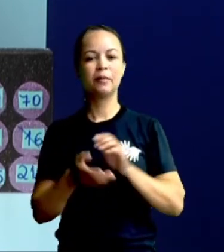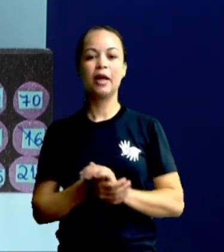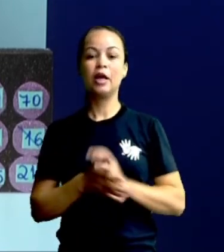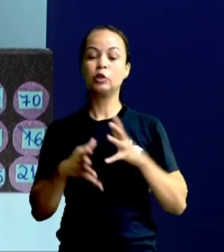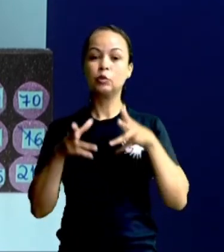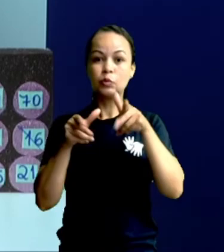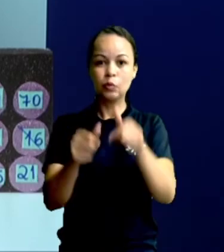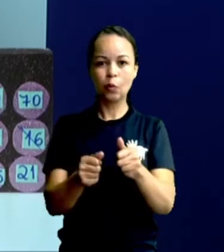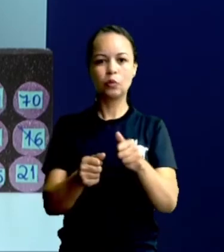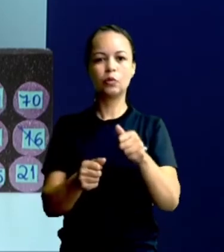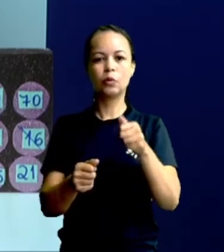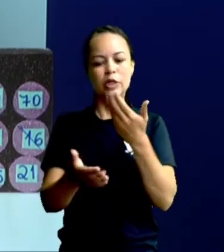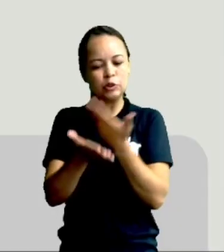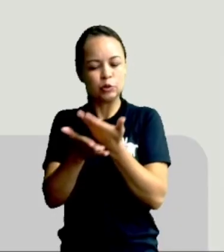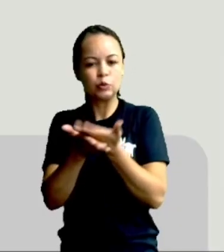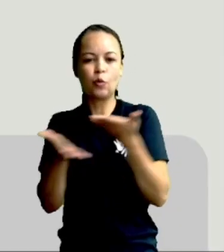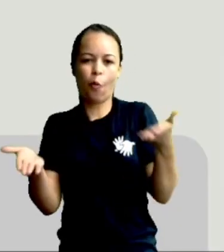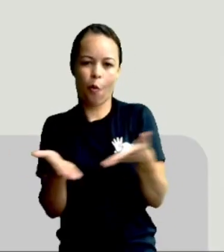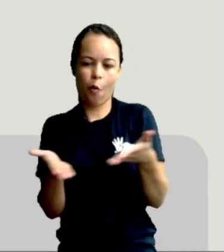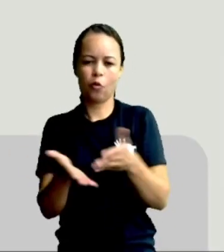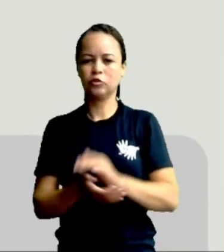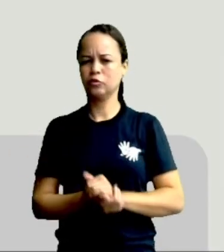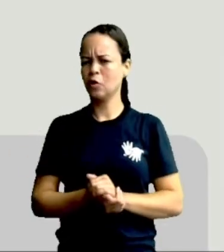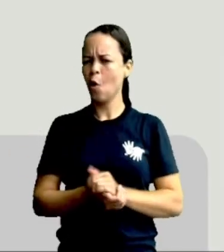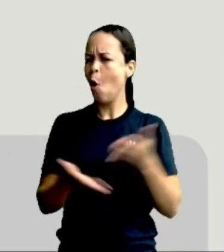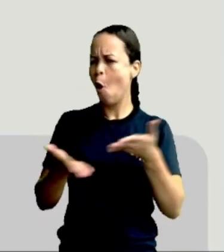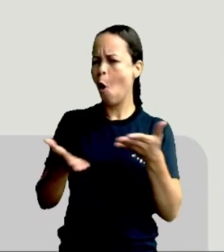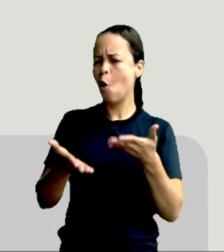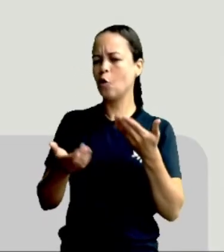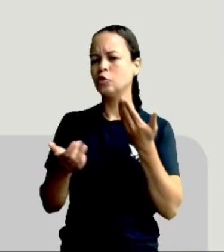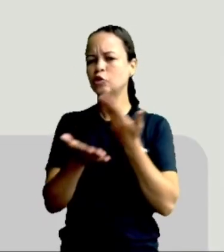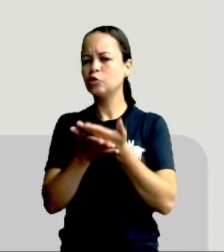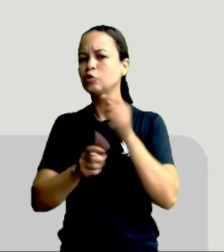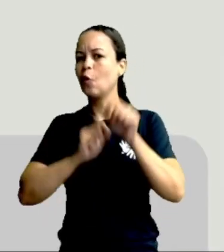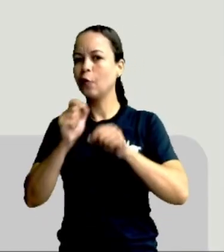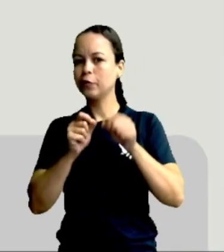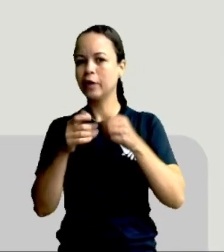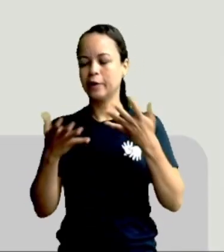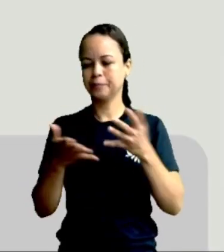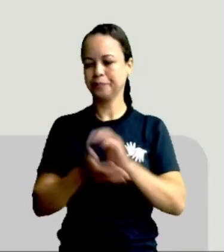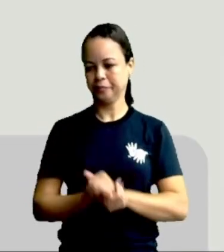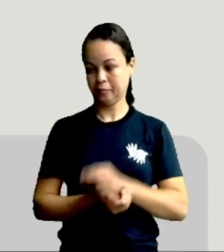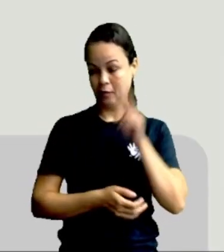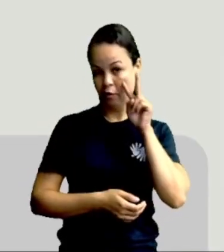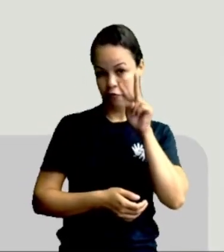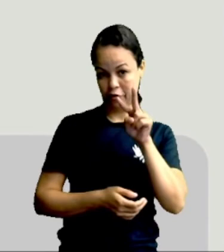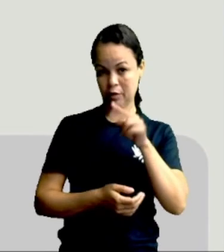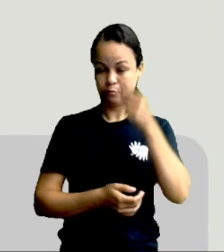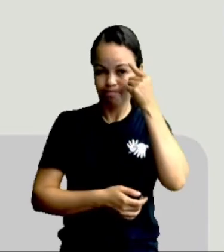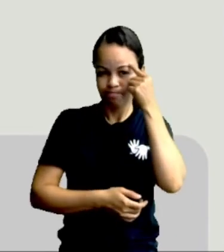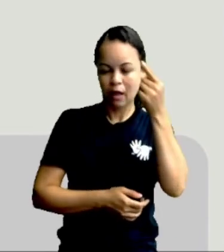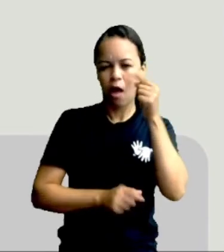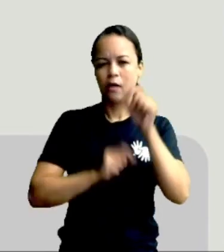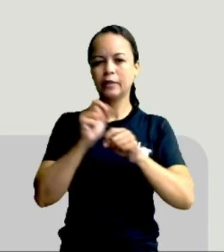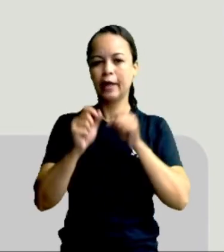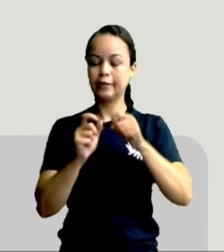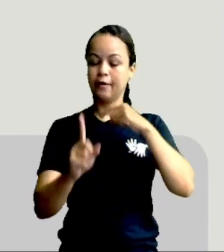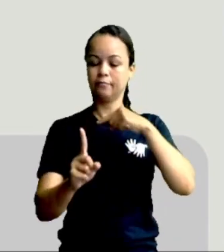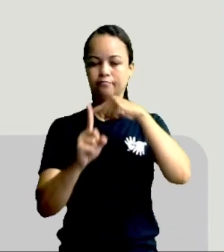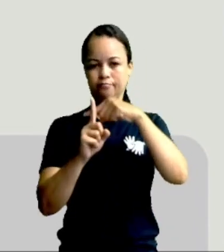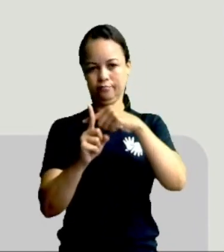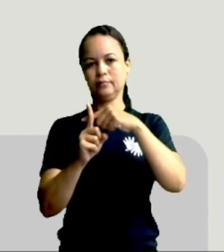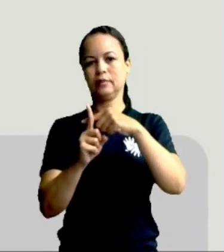a gente viu hoje. O que foi que a gente viu hoje mesmo? Vamos revisar. Vimos a ideia de adição,